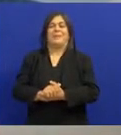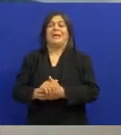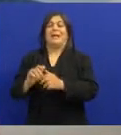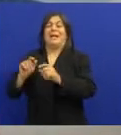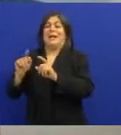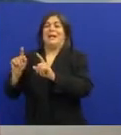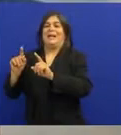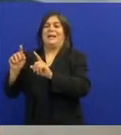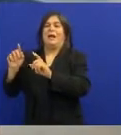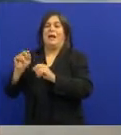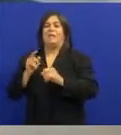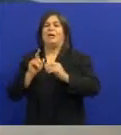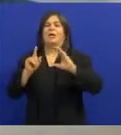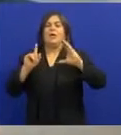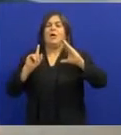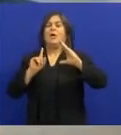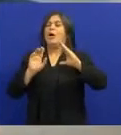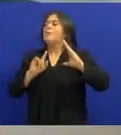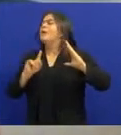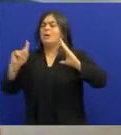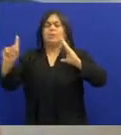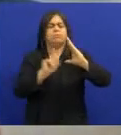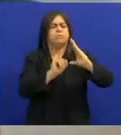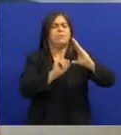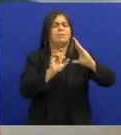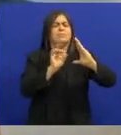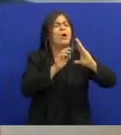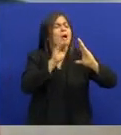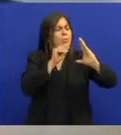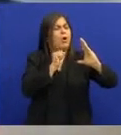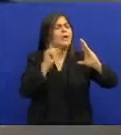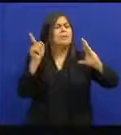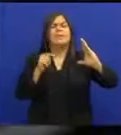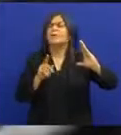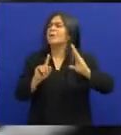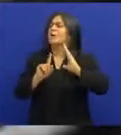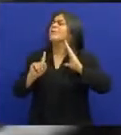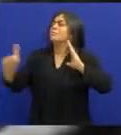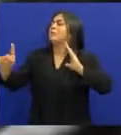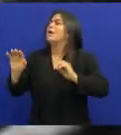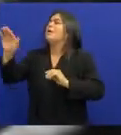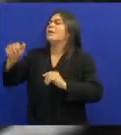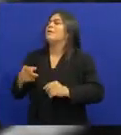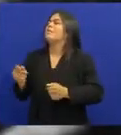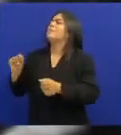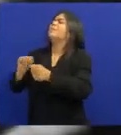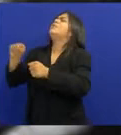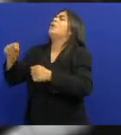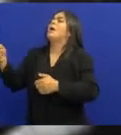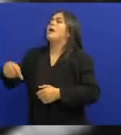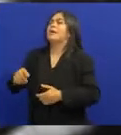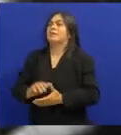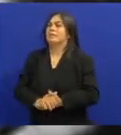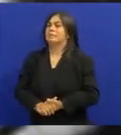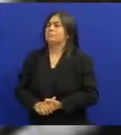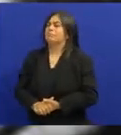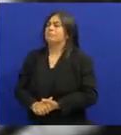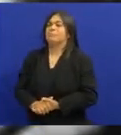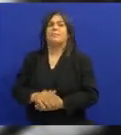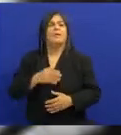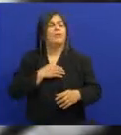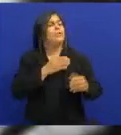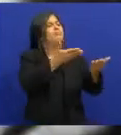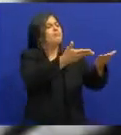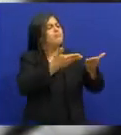casa E depois volta Pode entrar Quando chegamos lá O é que vocês Vêm fazer aqui Aí eu disse